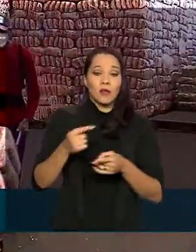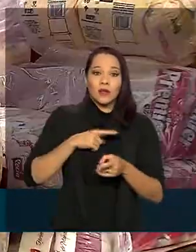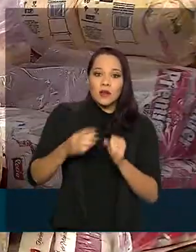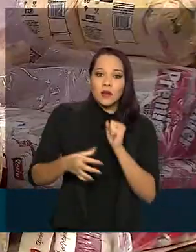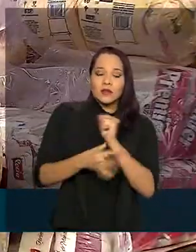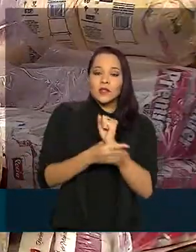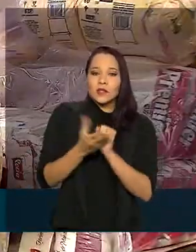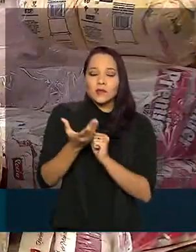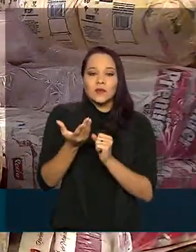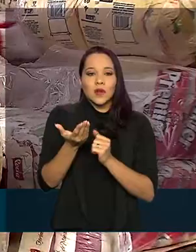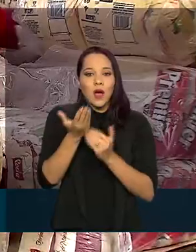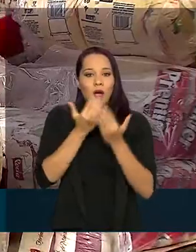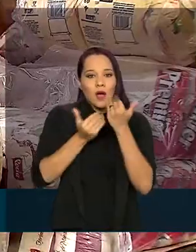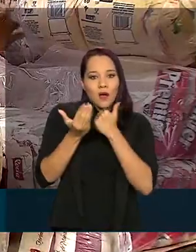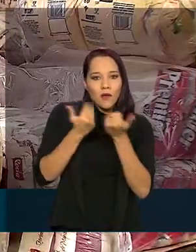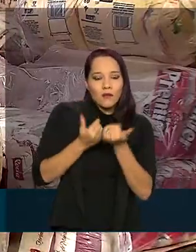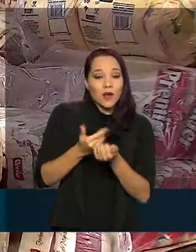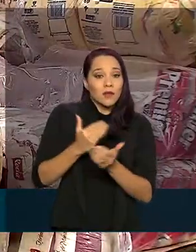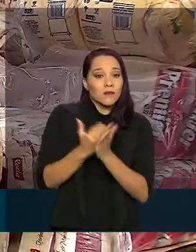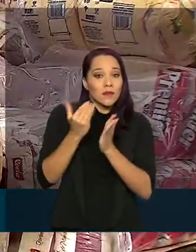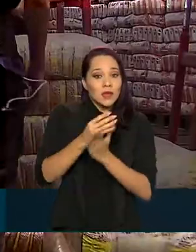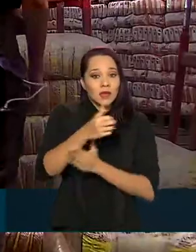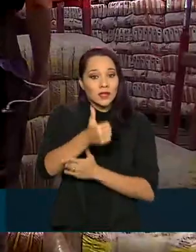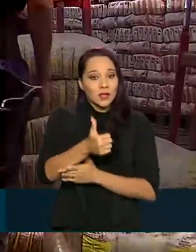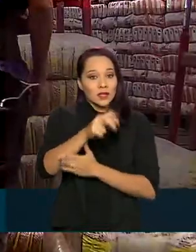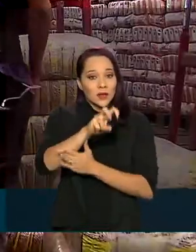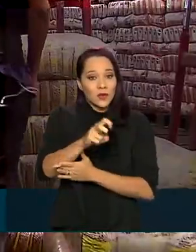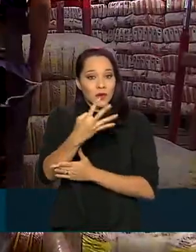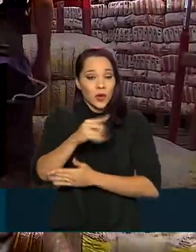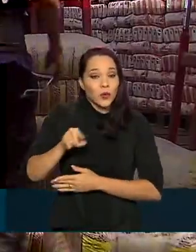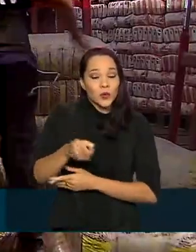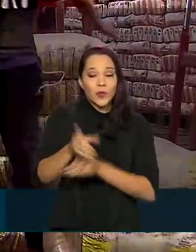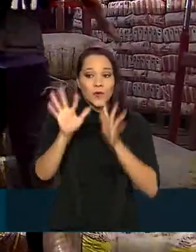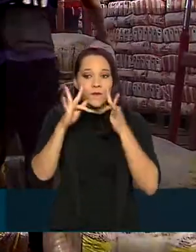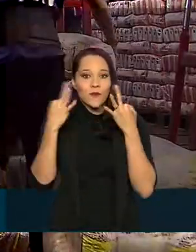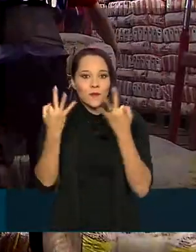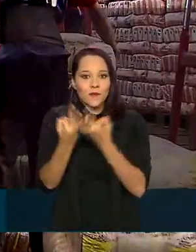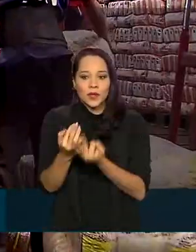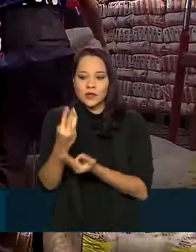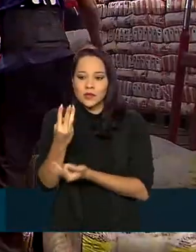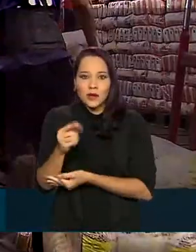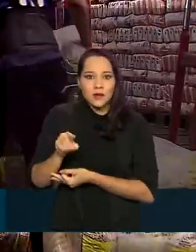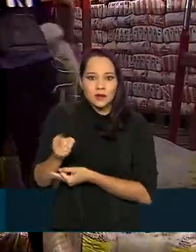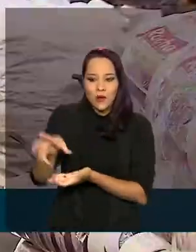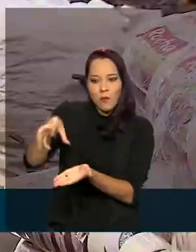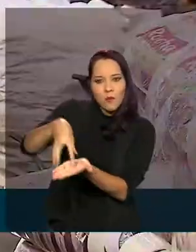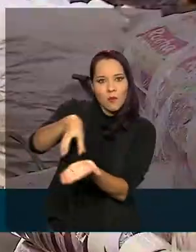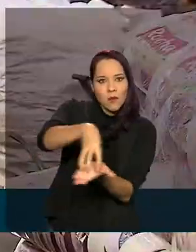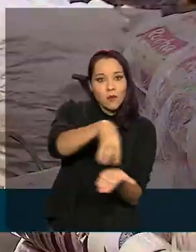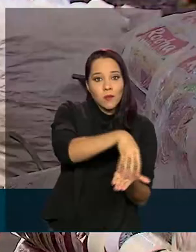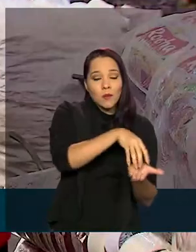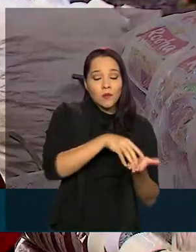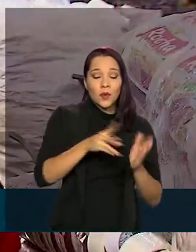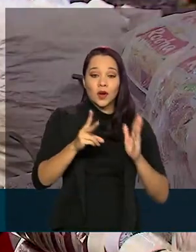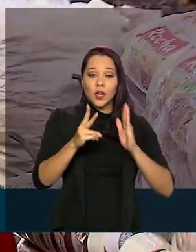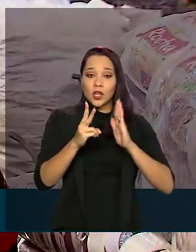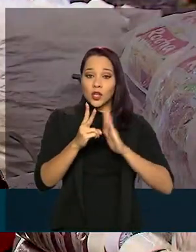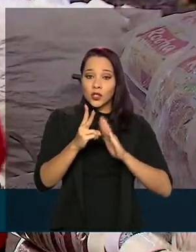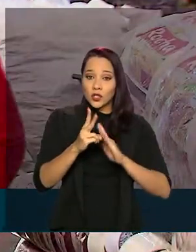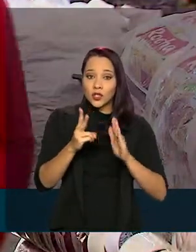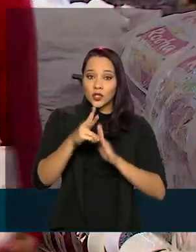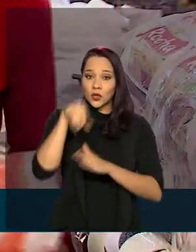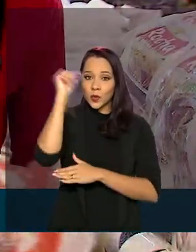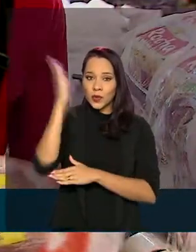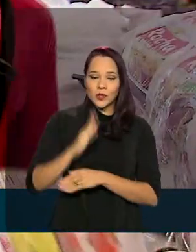segurança alimentar a 154 mil famílias em 3 mil comunidades indígenas do país. Nos